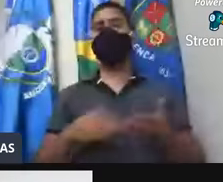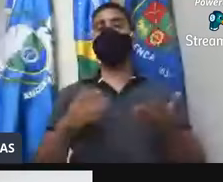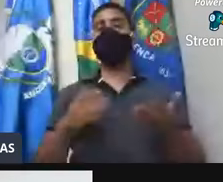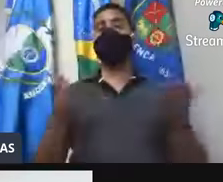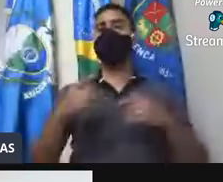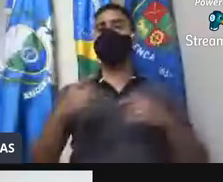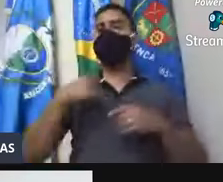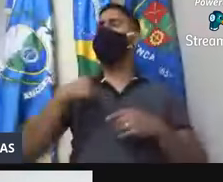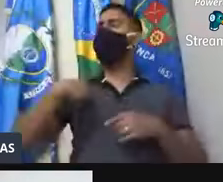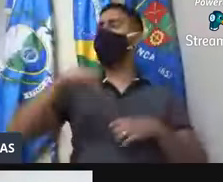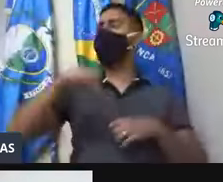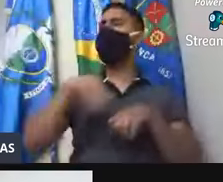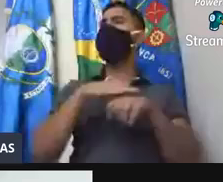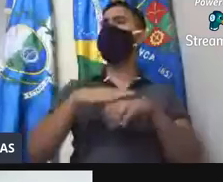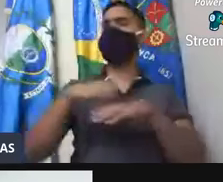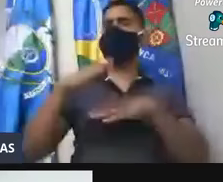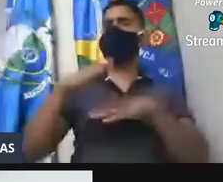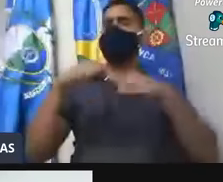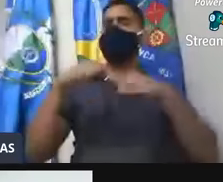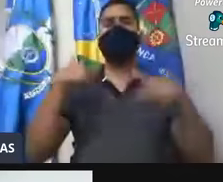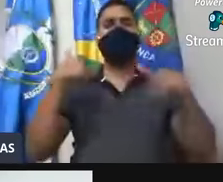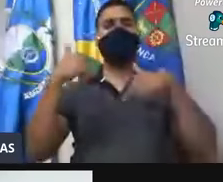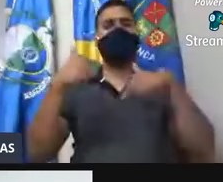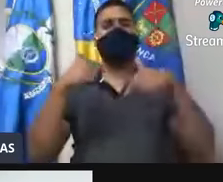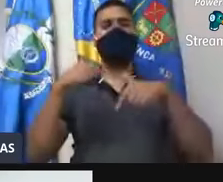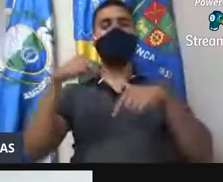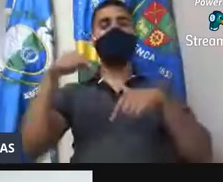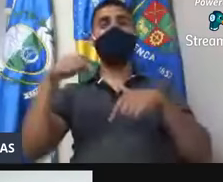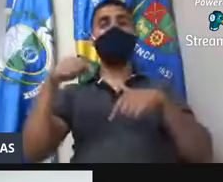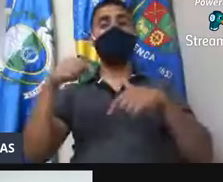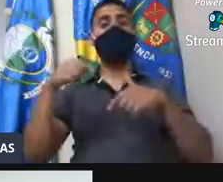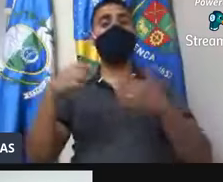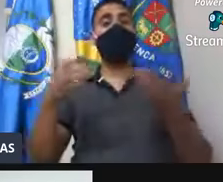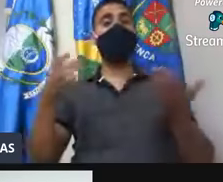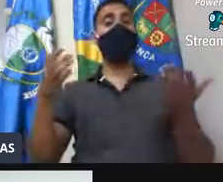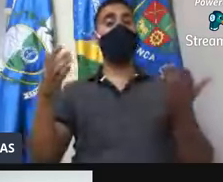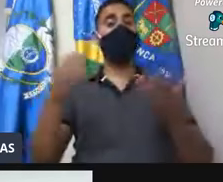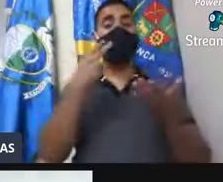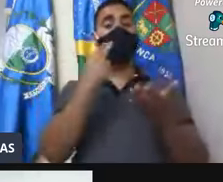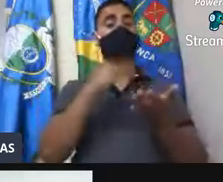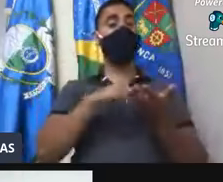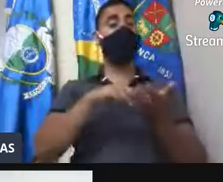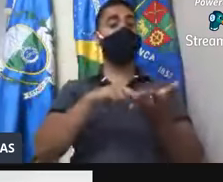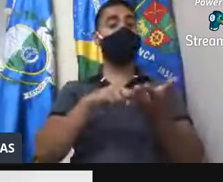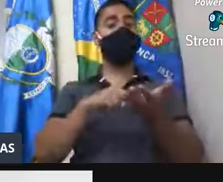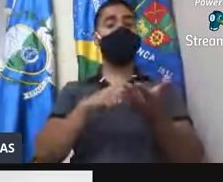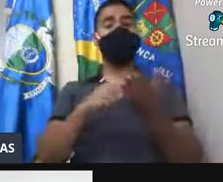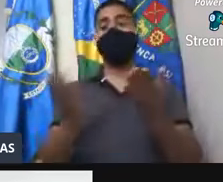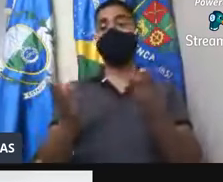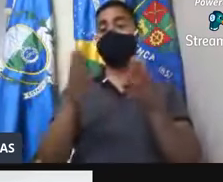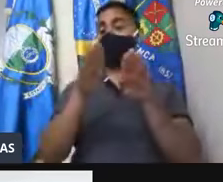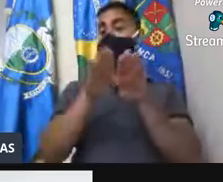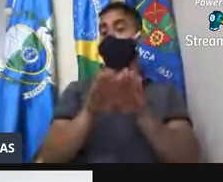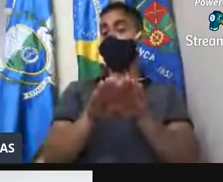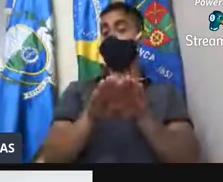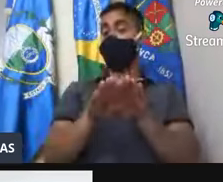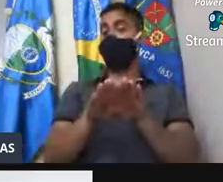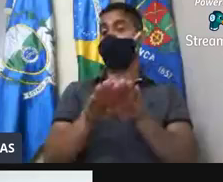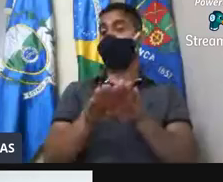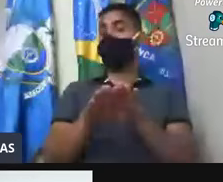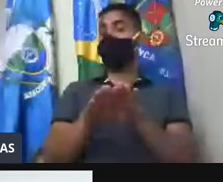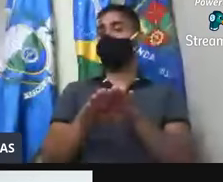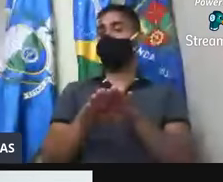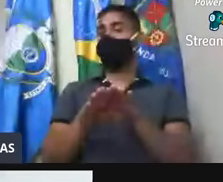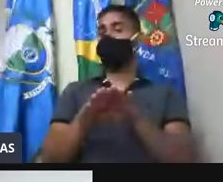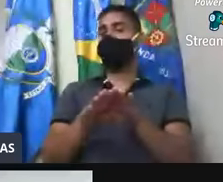funcionária lá de Sanzabel, que está trabalhando aqui hoje, né, o correio lá de Sanzabel estava fechado, nós levamos a